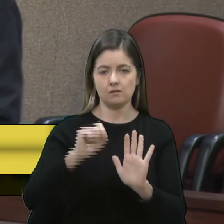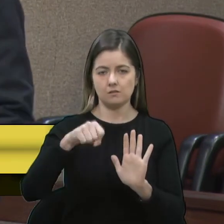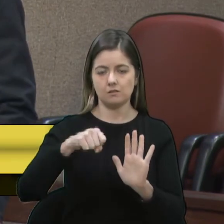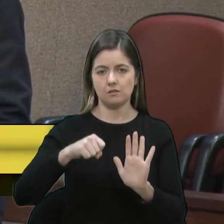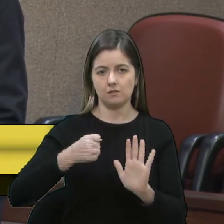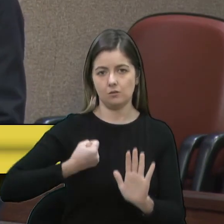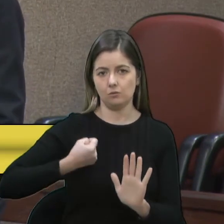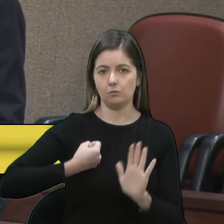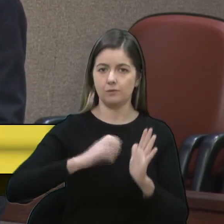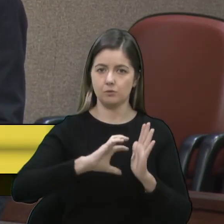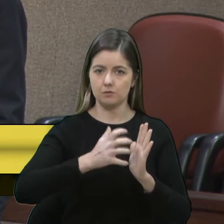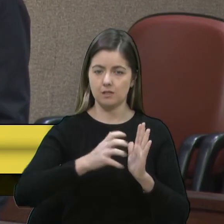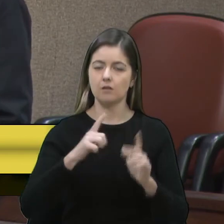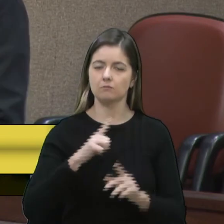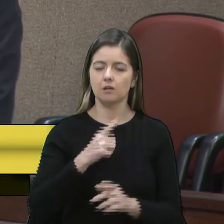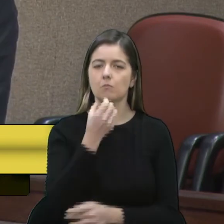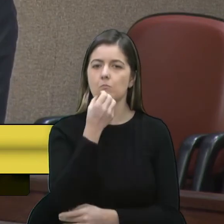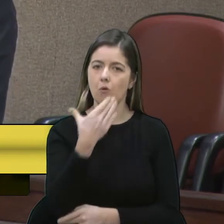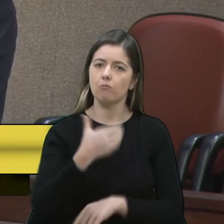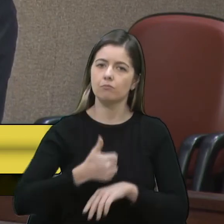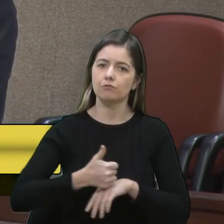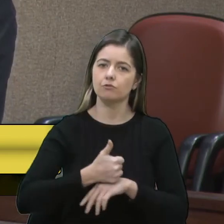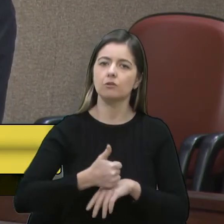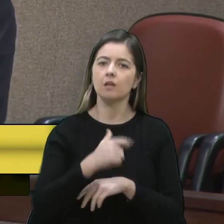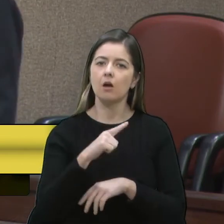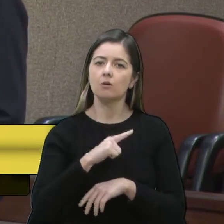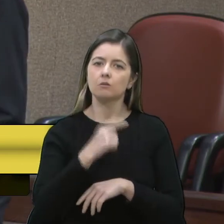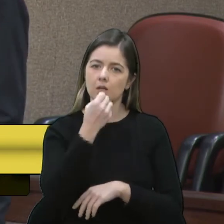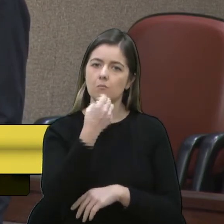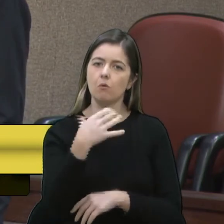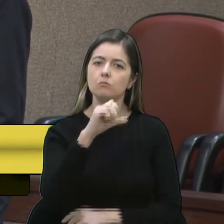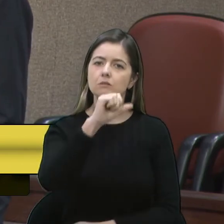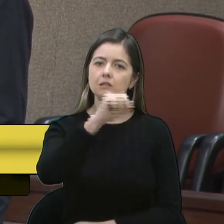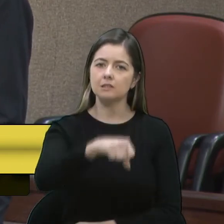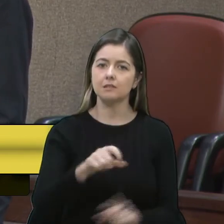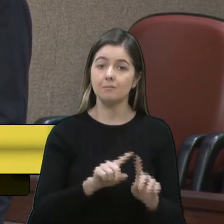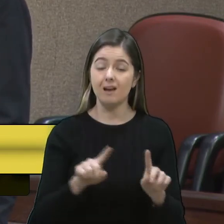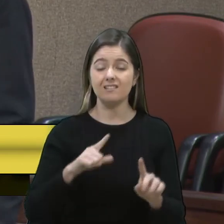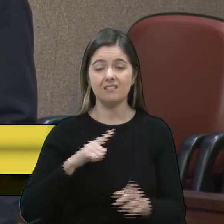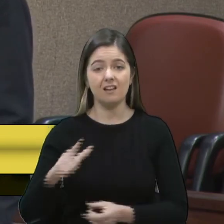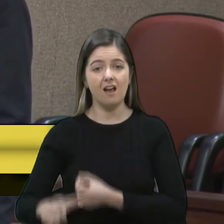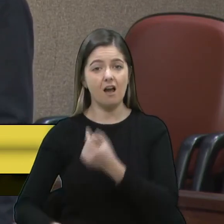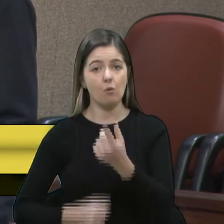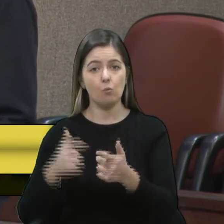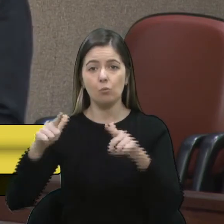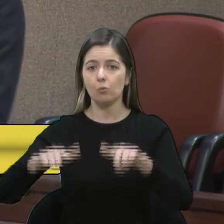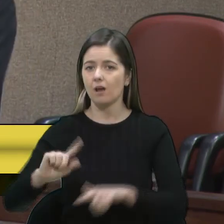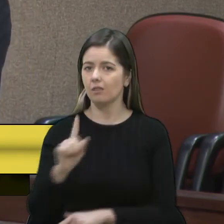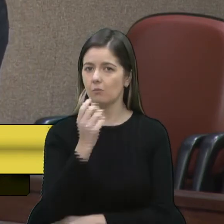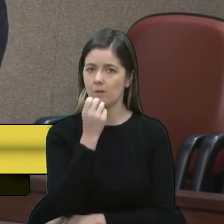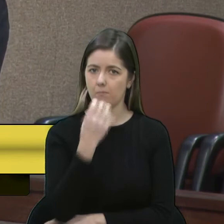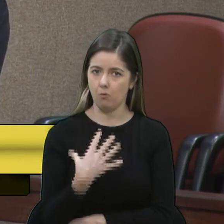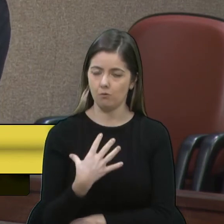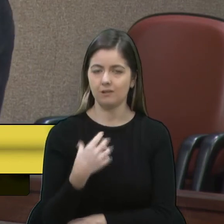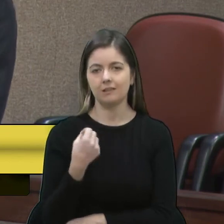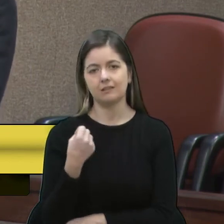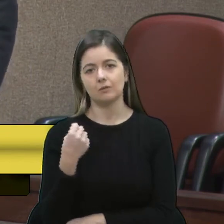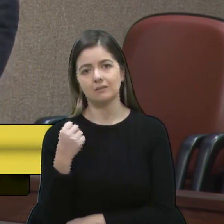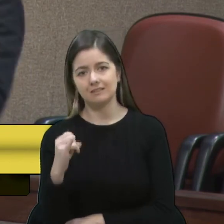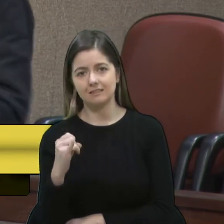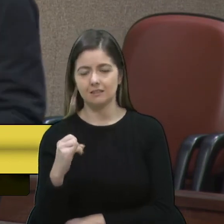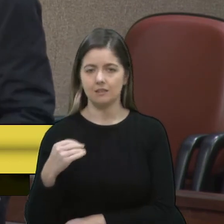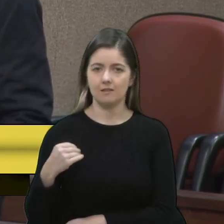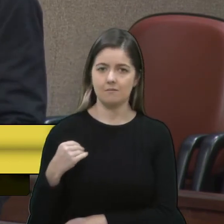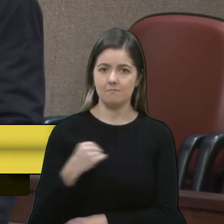profissionais, existem lugares bons, mas existem lugares não tão bons e a gente tem que saber o porquê isso acontece. Então, se o médico, porventura,